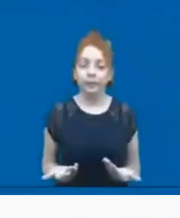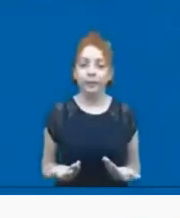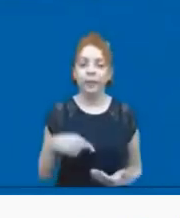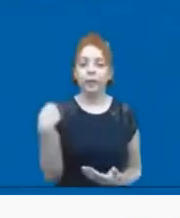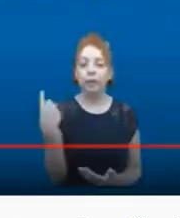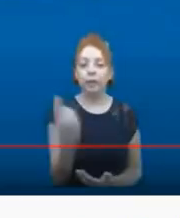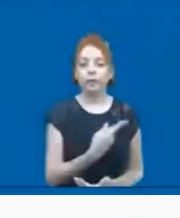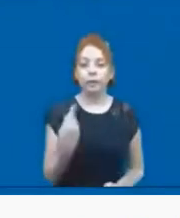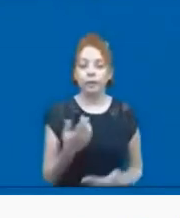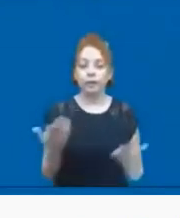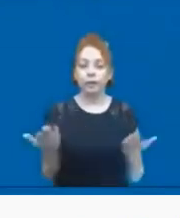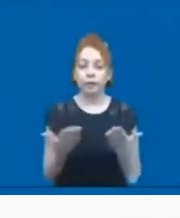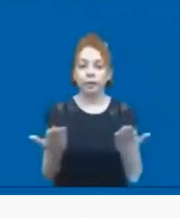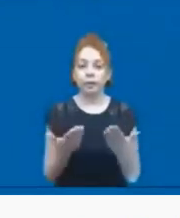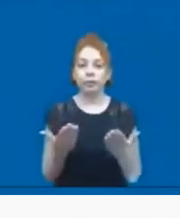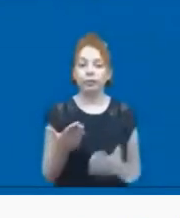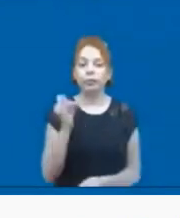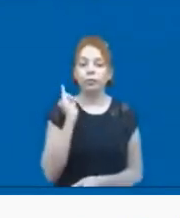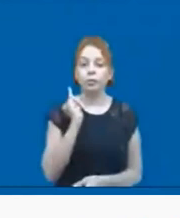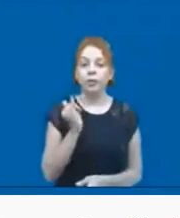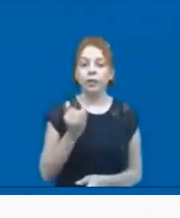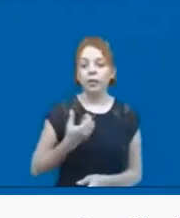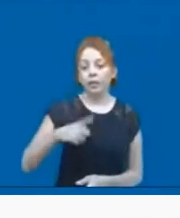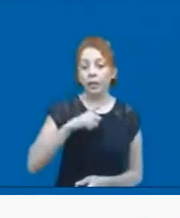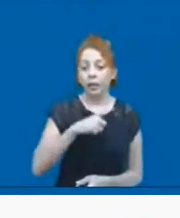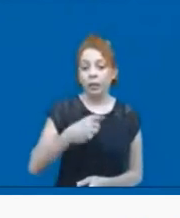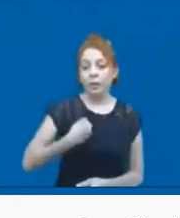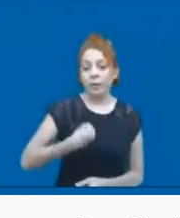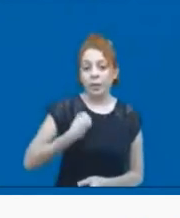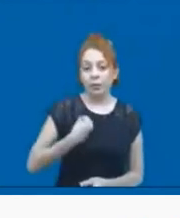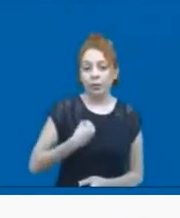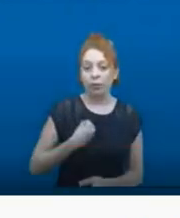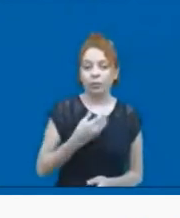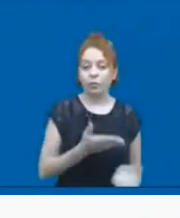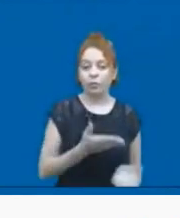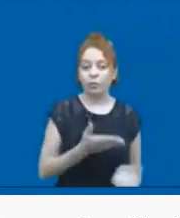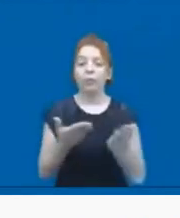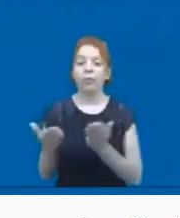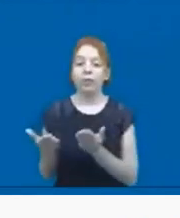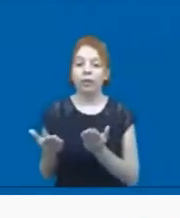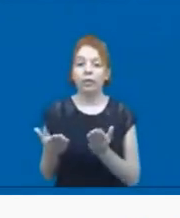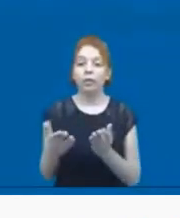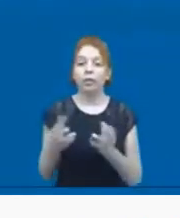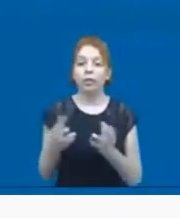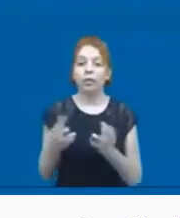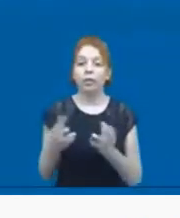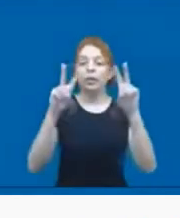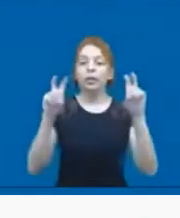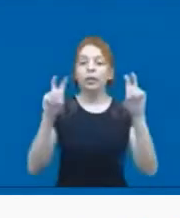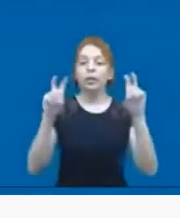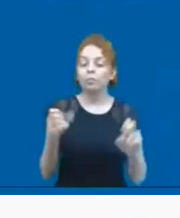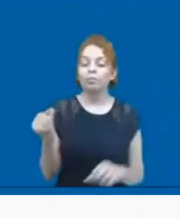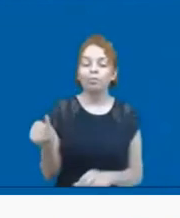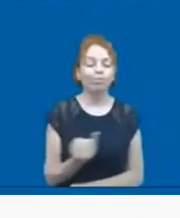a gente, hoje aqui, nós vamos contar com alguns convidados para falarmos sobre dois temas de suma